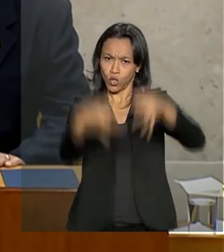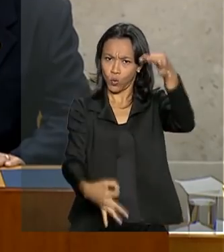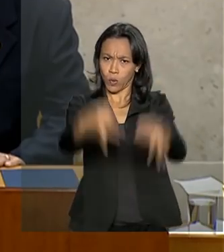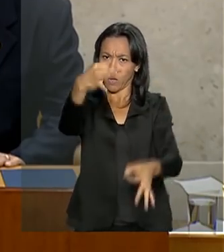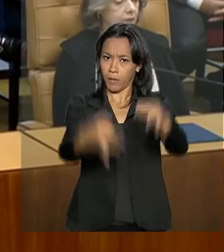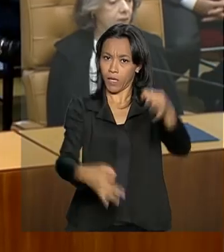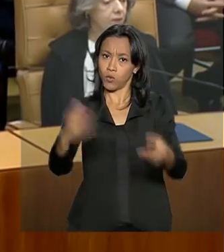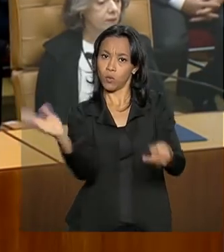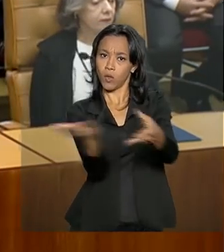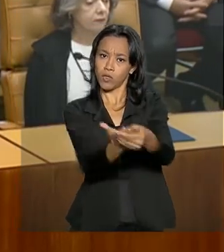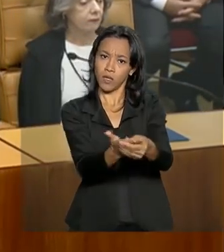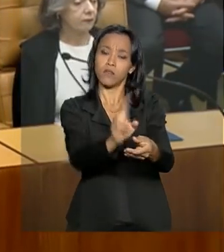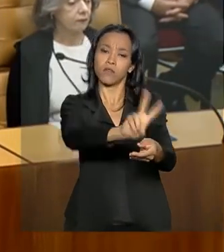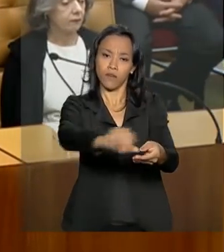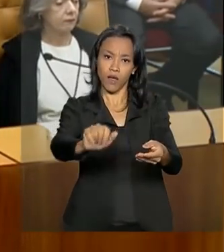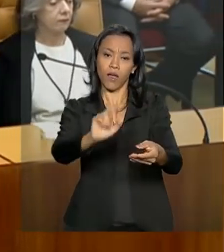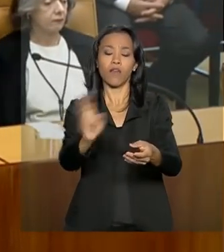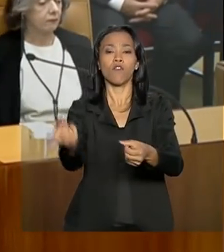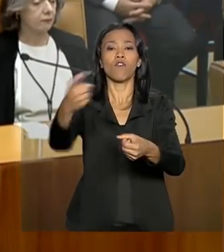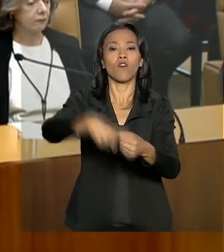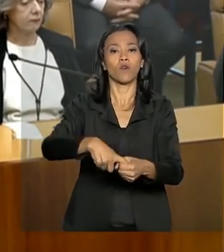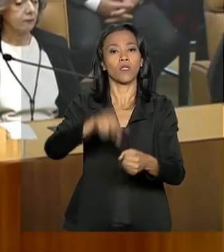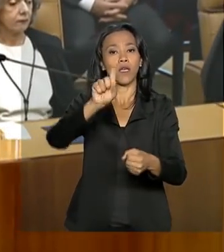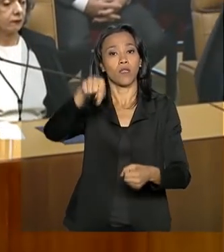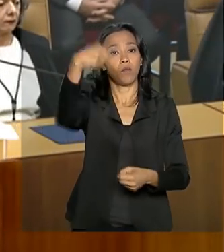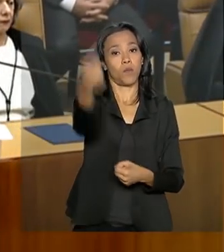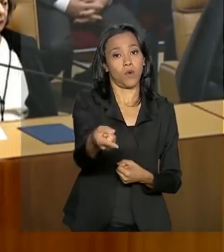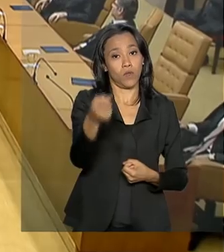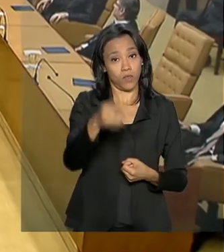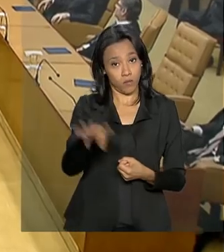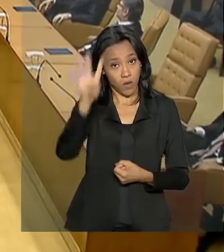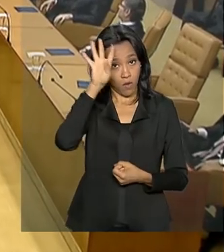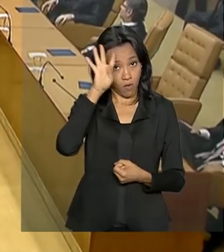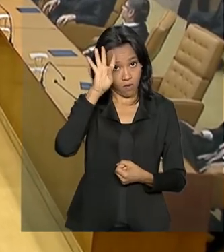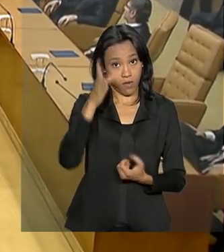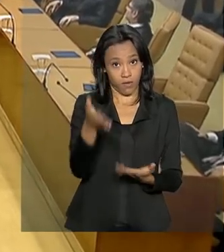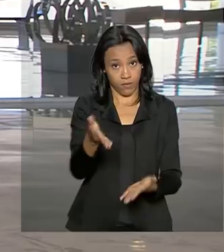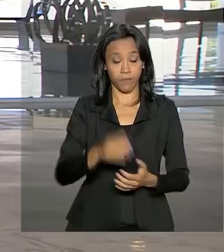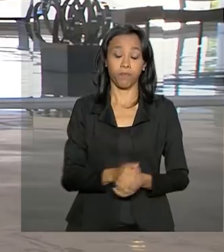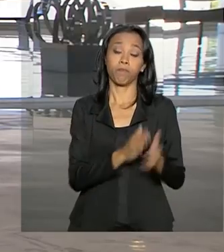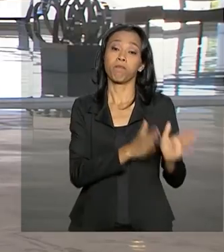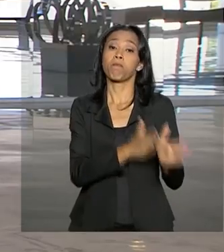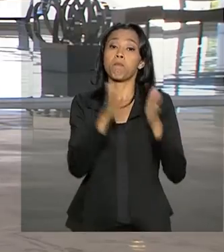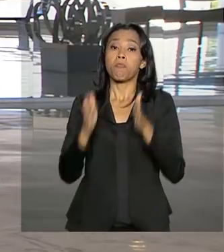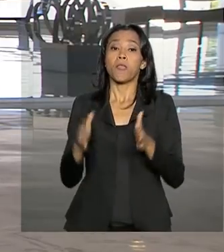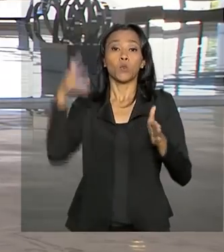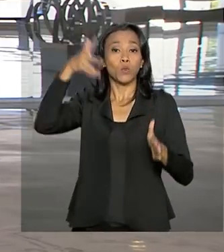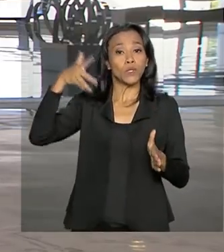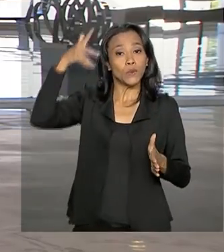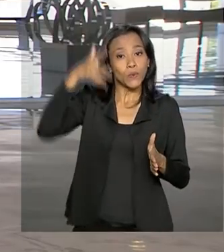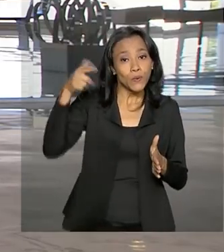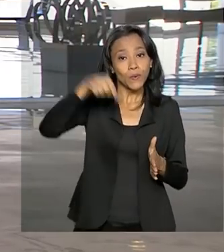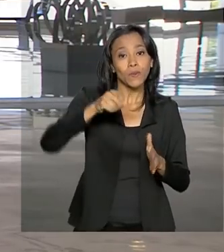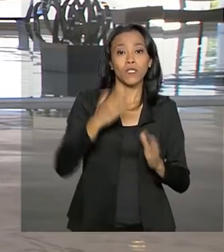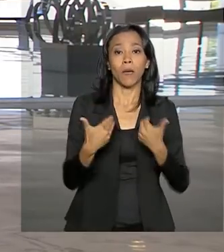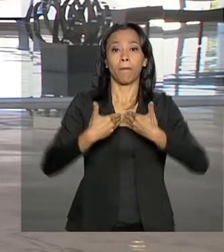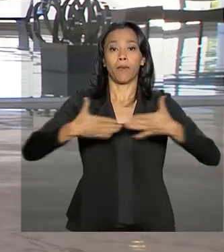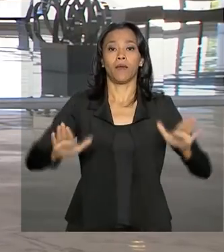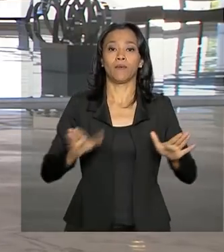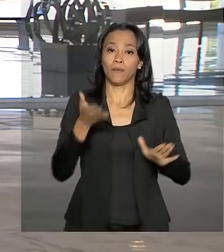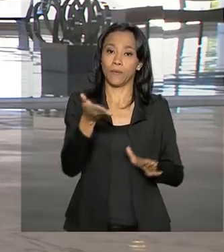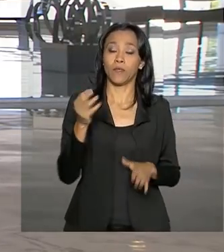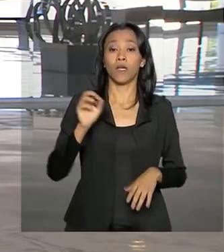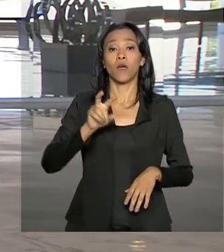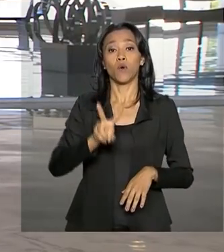processos Serão retomadas na próxima quarta-feira pelo Supremo Durante o discurso na solenidade O vice